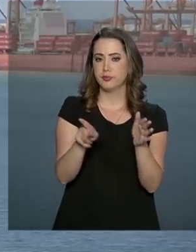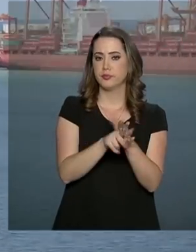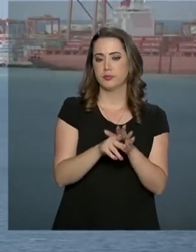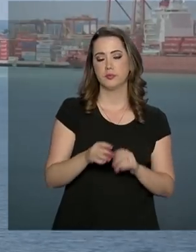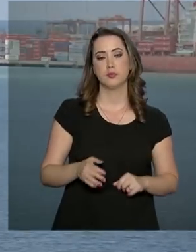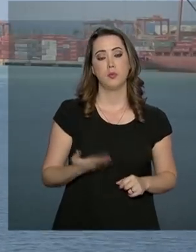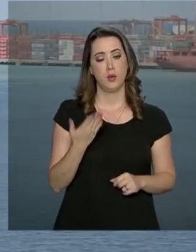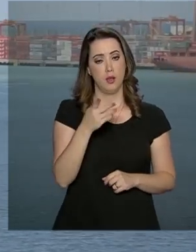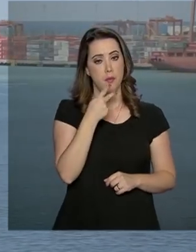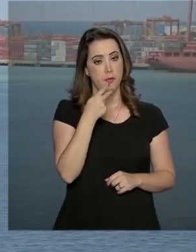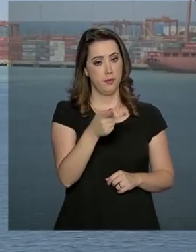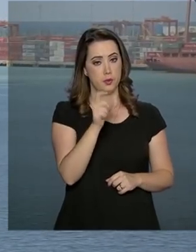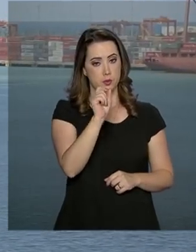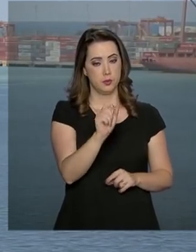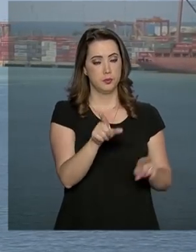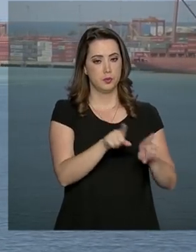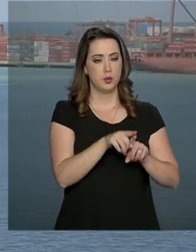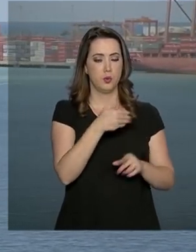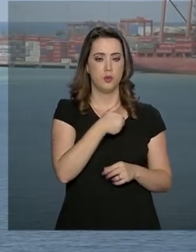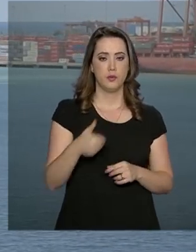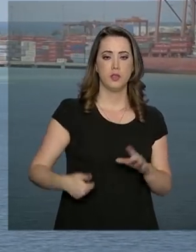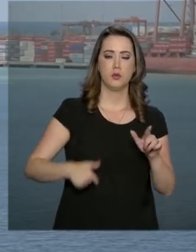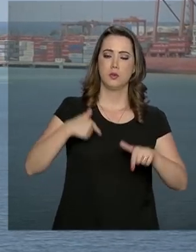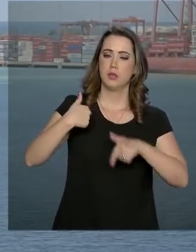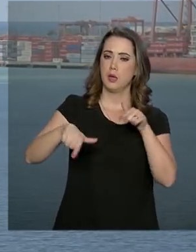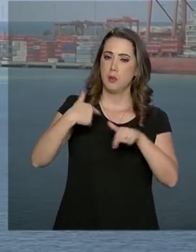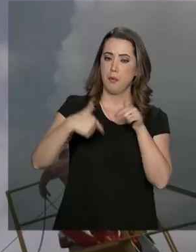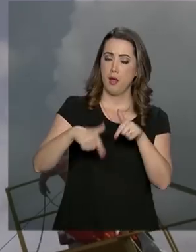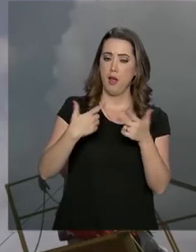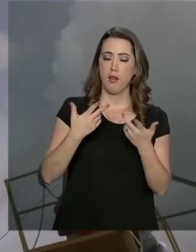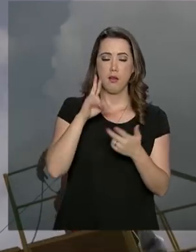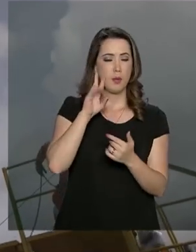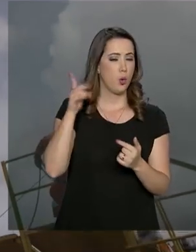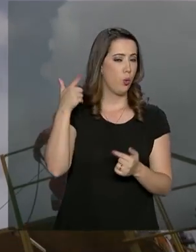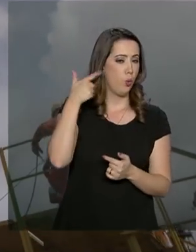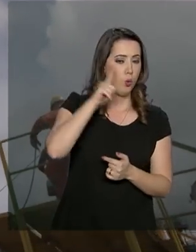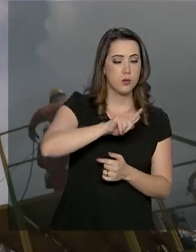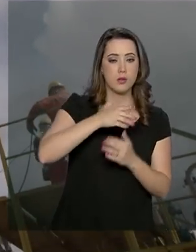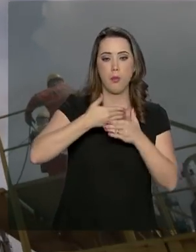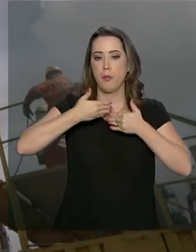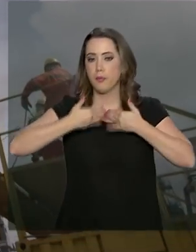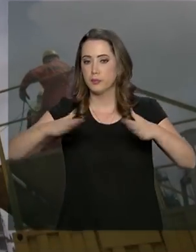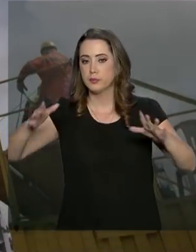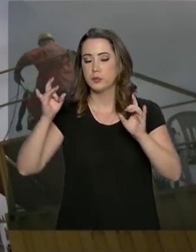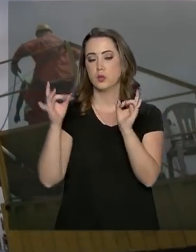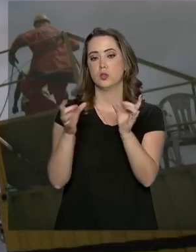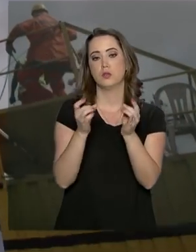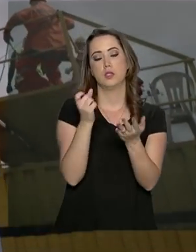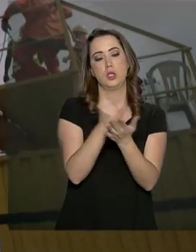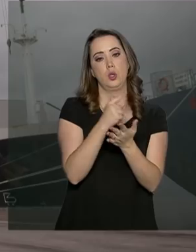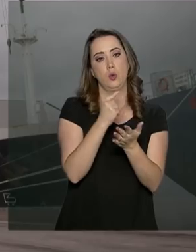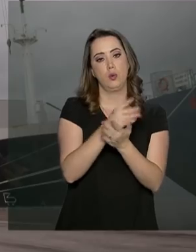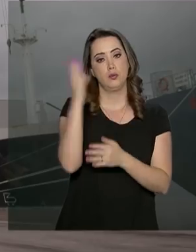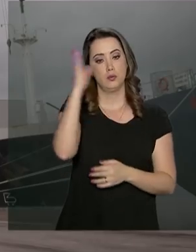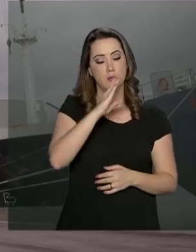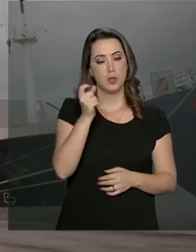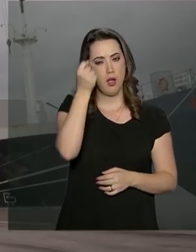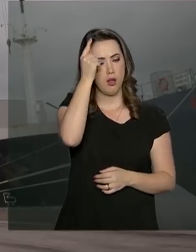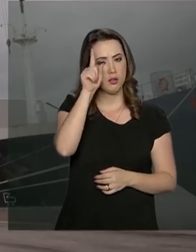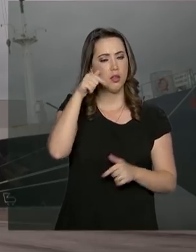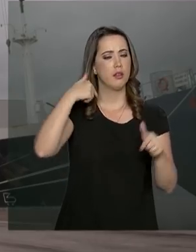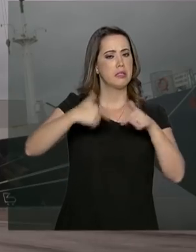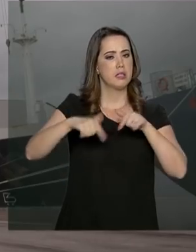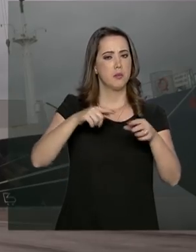de Comércio Exterior, o governo trabalha em um planejamento para alcançar uma maior abertura comercial do Brasil. A ideia é